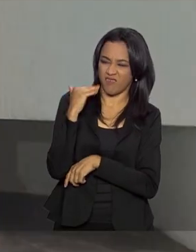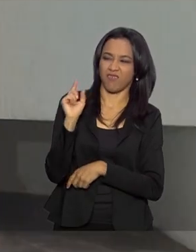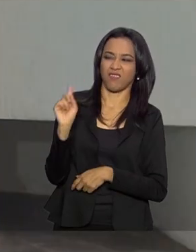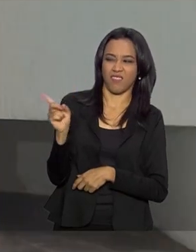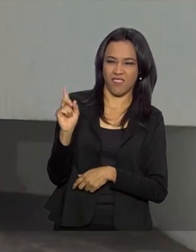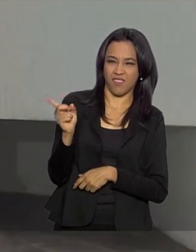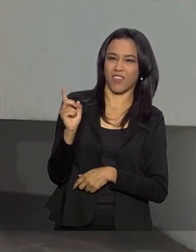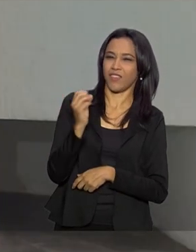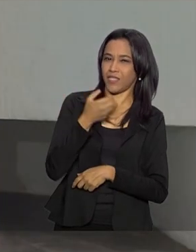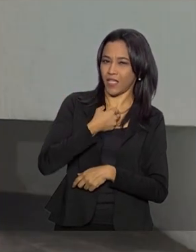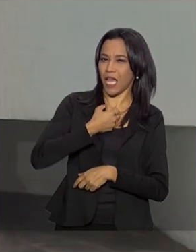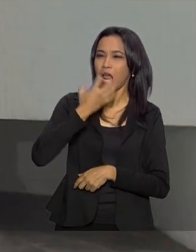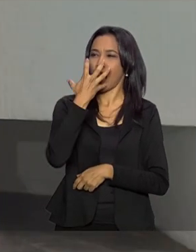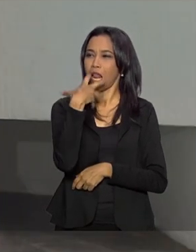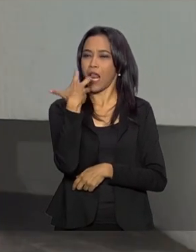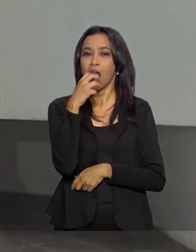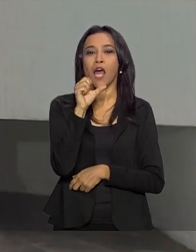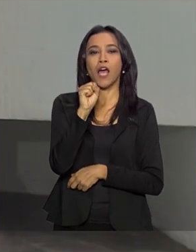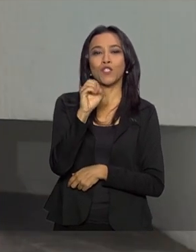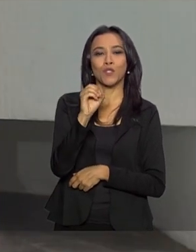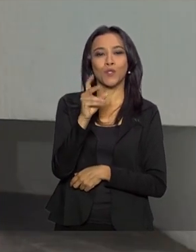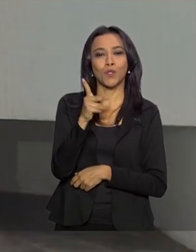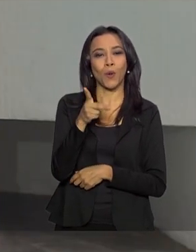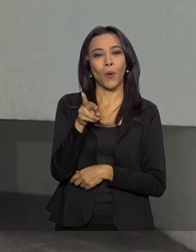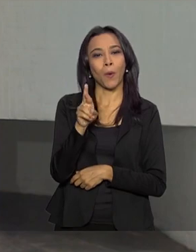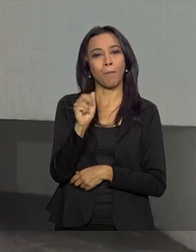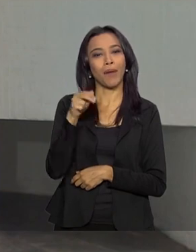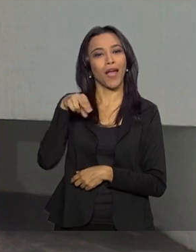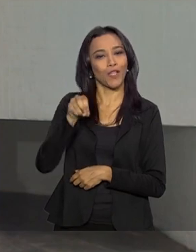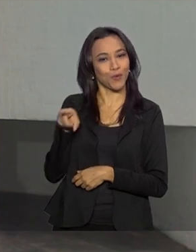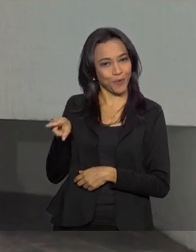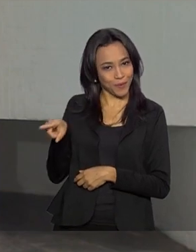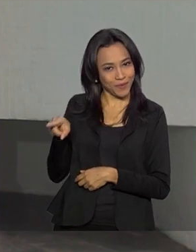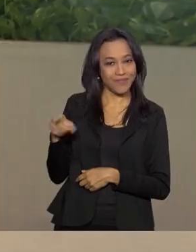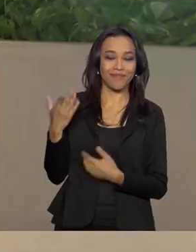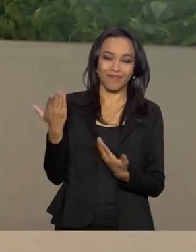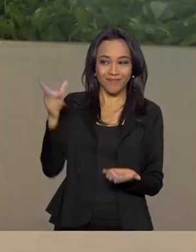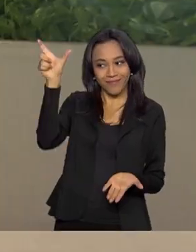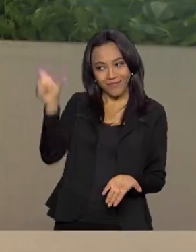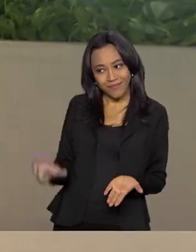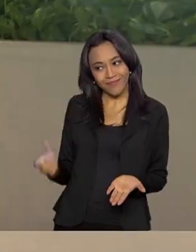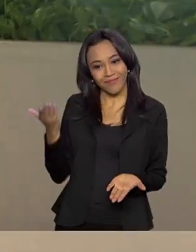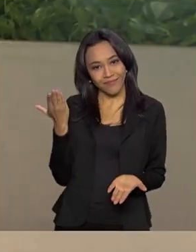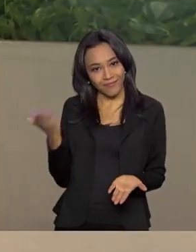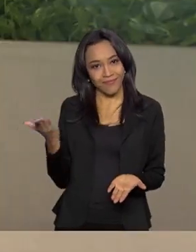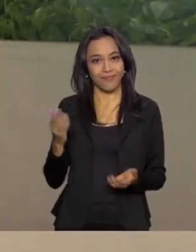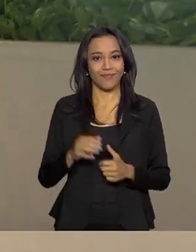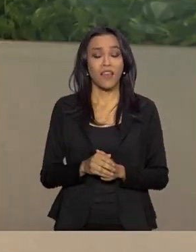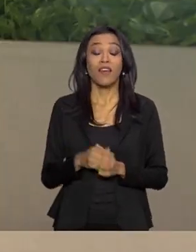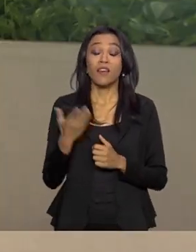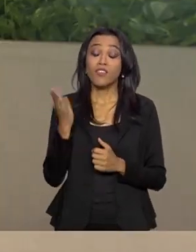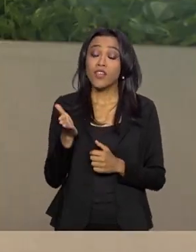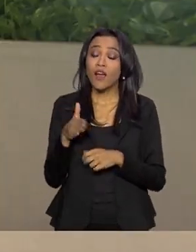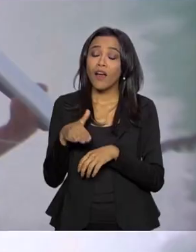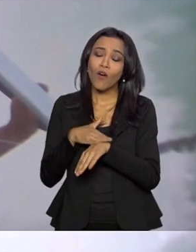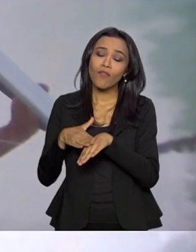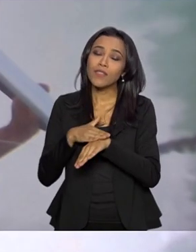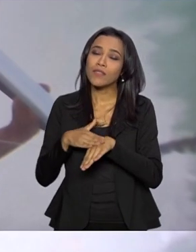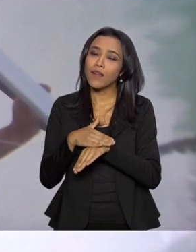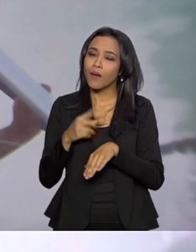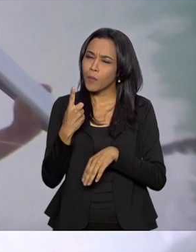é soprano e fez maravilhosos musicais, Sueli Franco. Sueli, eu quero começar esse bloco já com uma coisa.